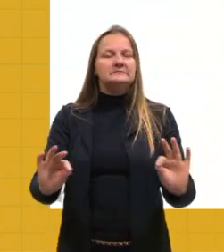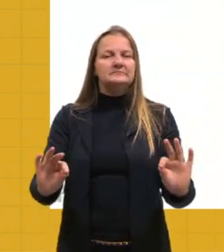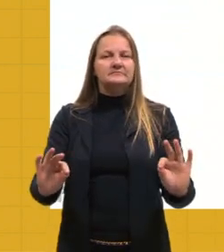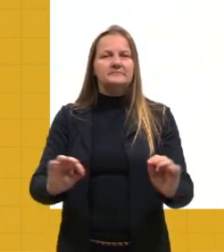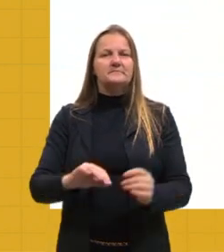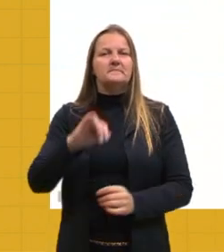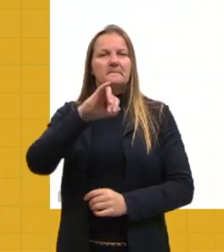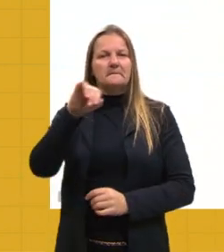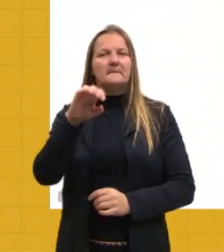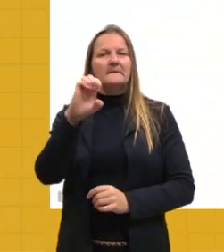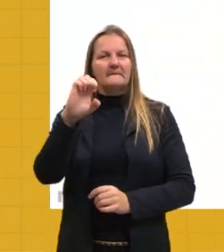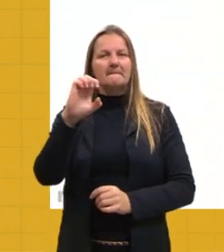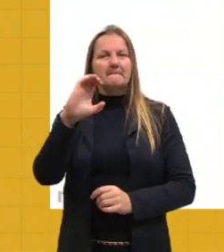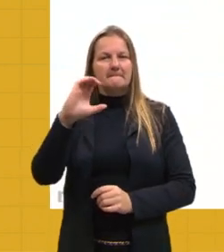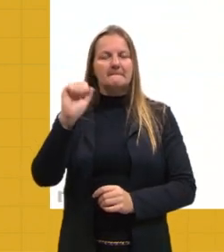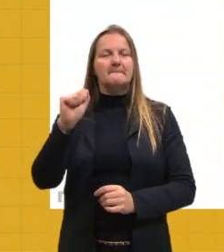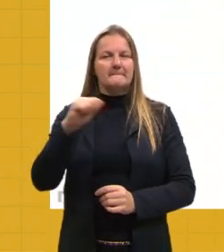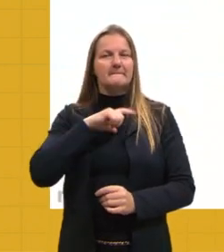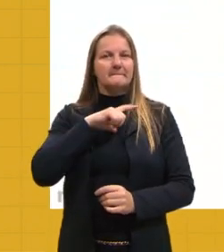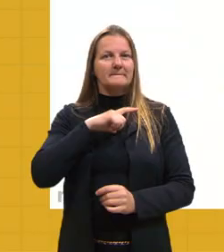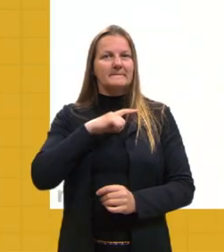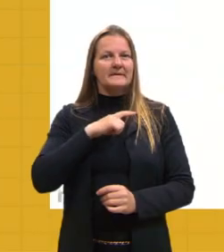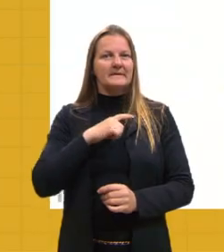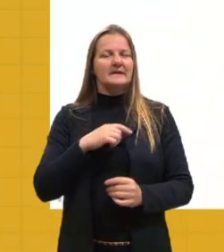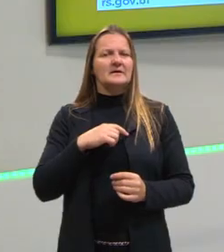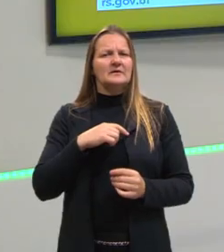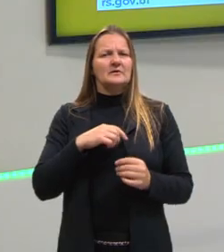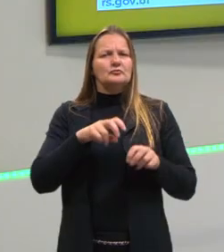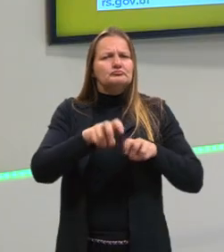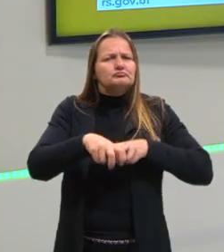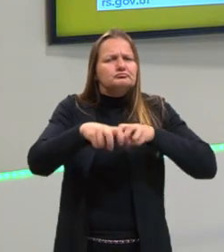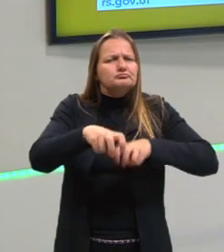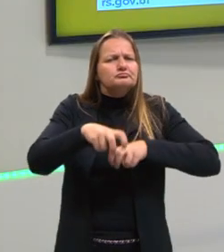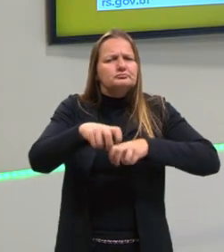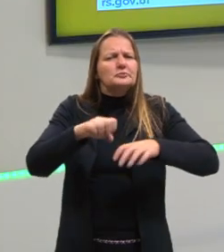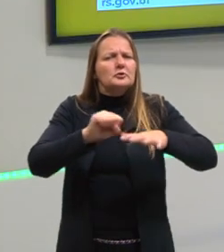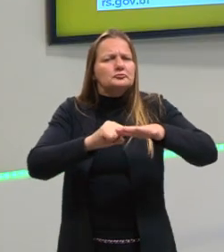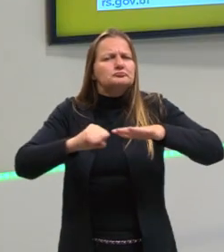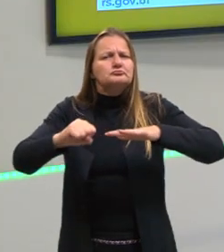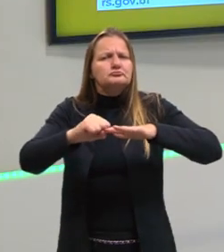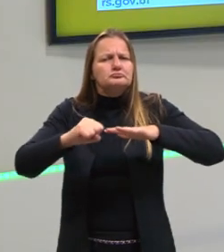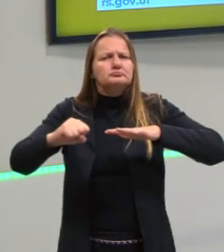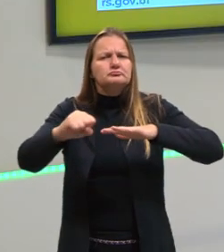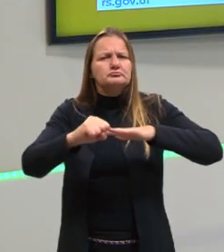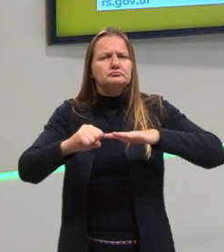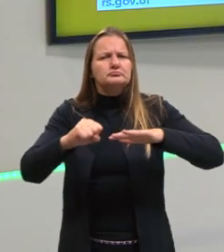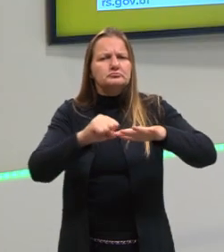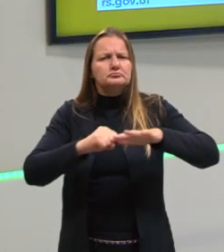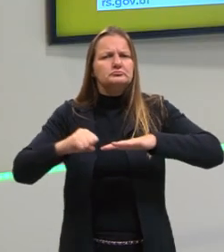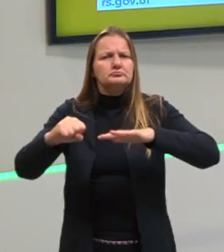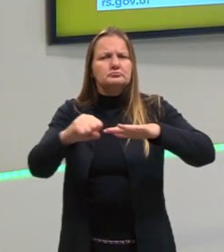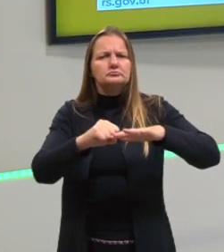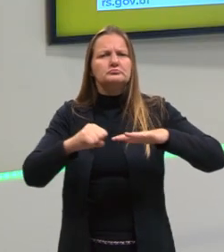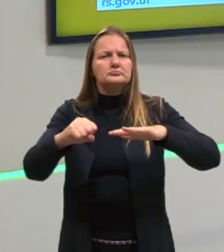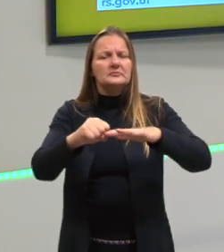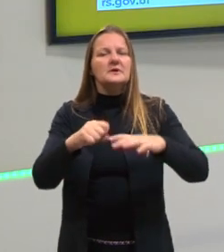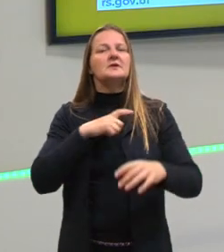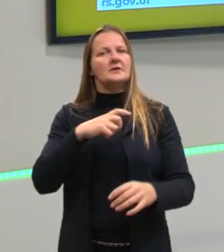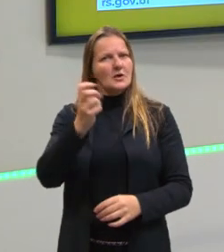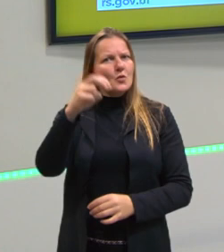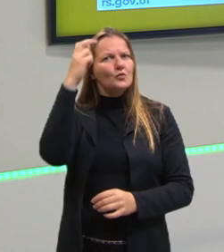A cultura, ele tem aqui, o interior, o sertão, ele tem esse conjunto de valores, tem cultura, sim.